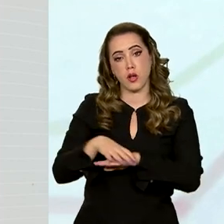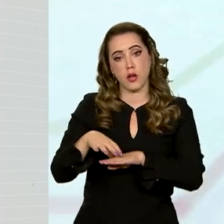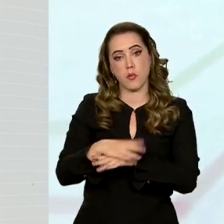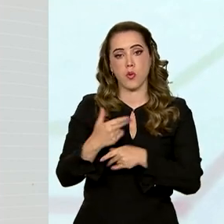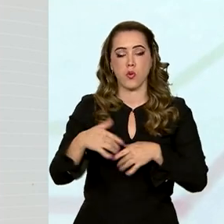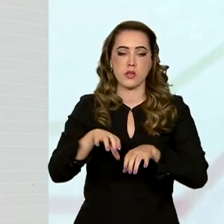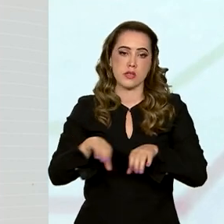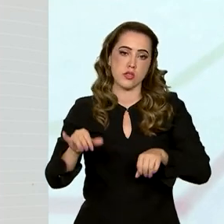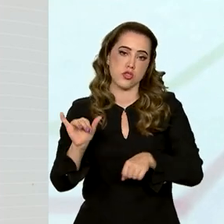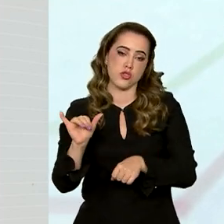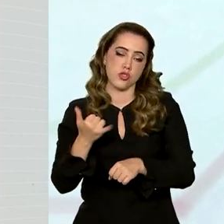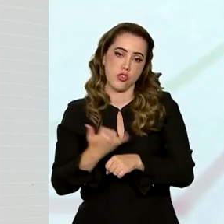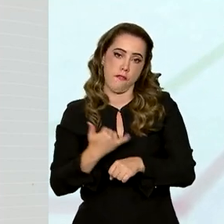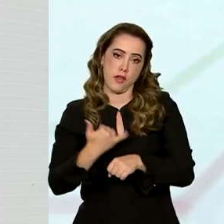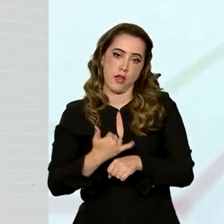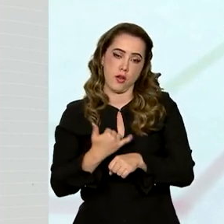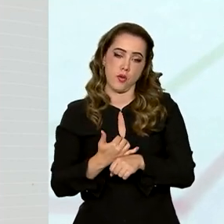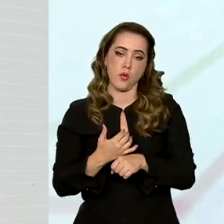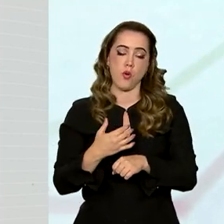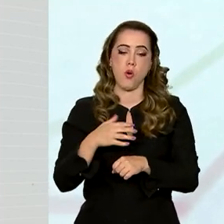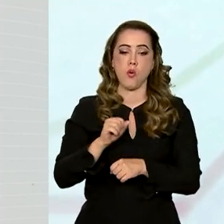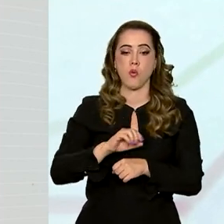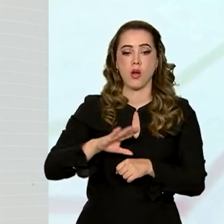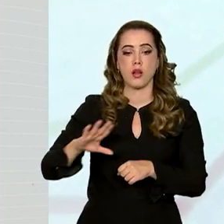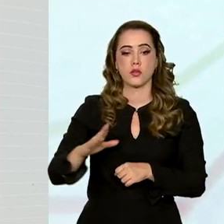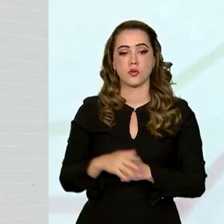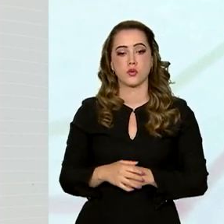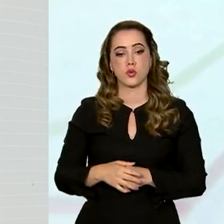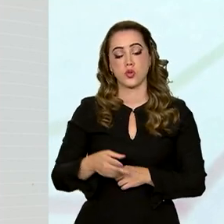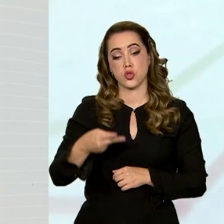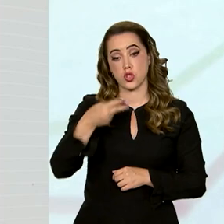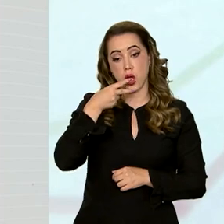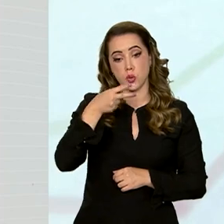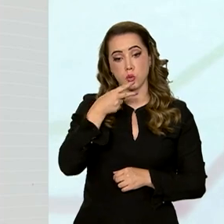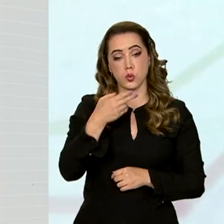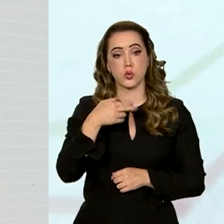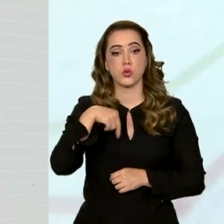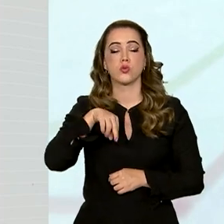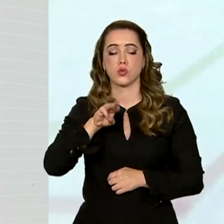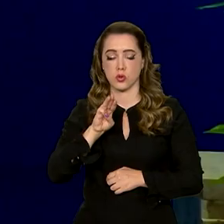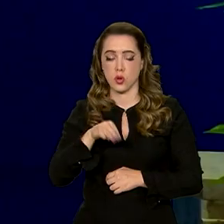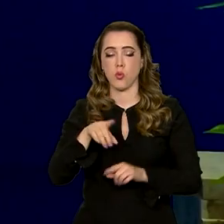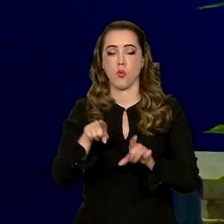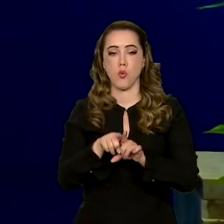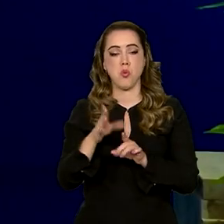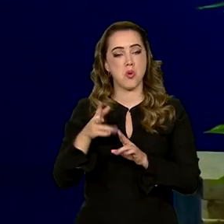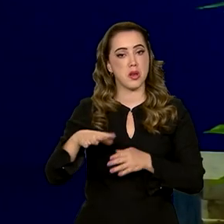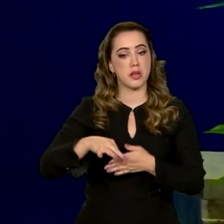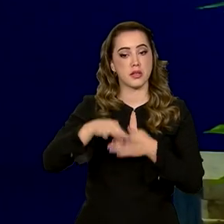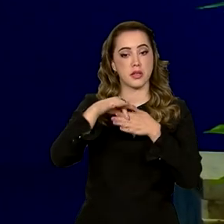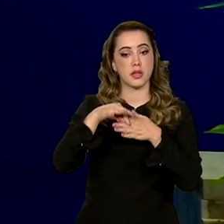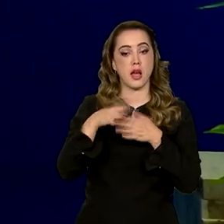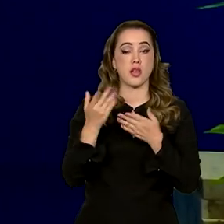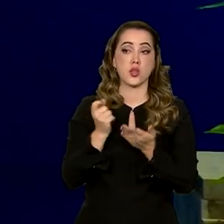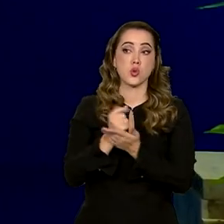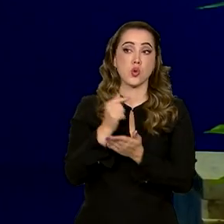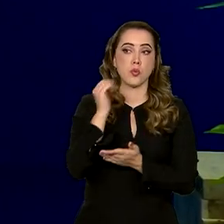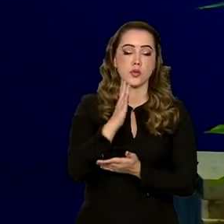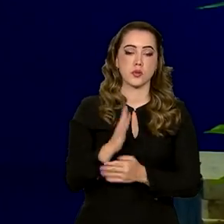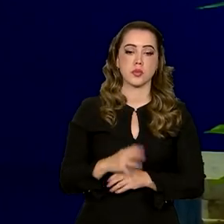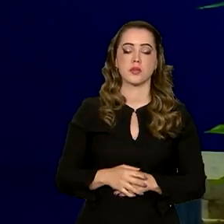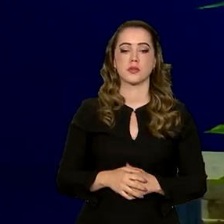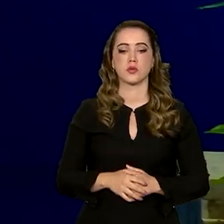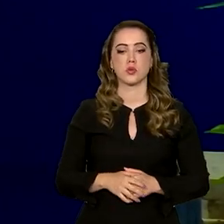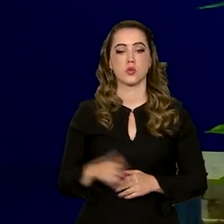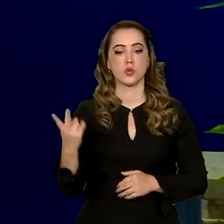de ferro e aço. Charutos e rum cubano lideraram as importações. Brasil e Cuba também são membros do